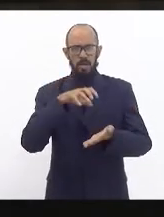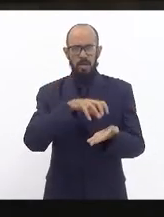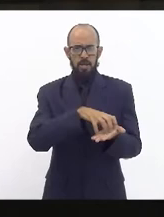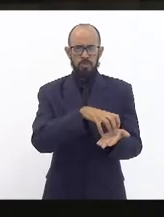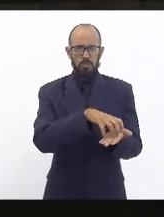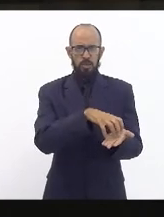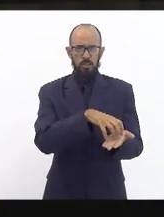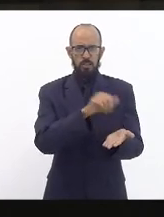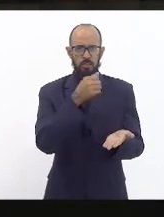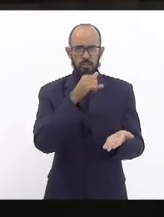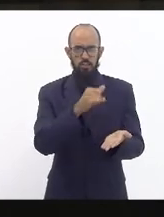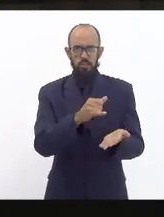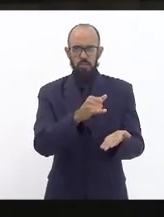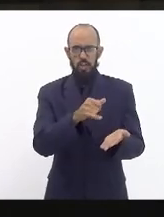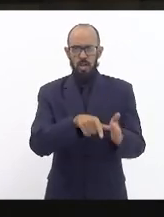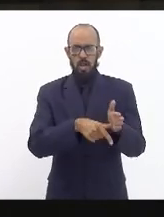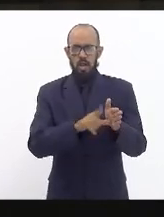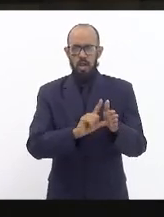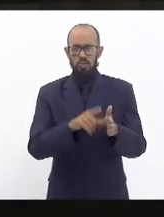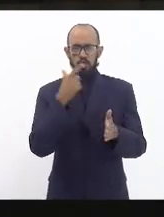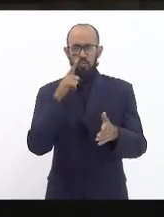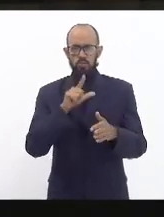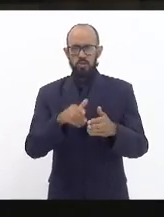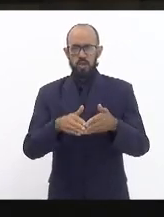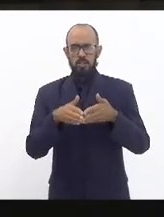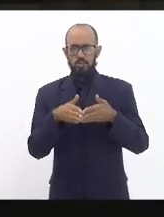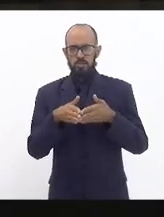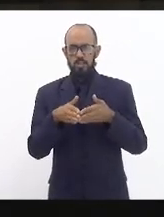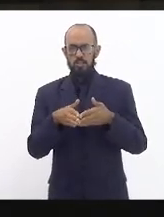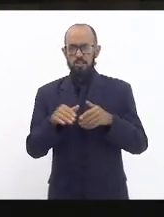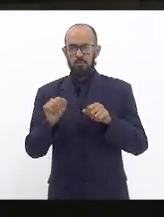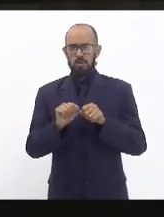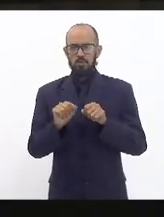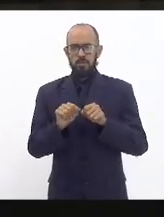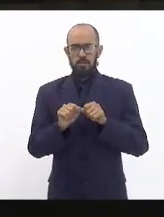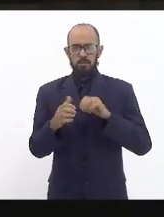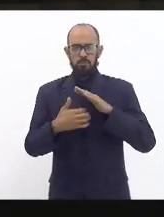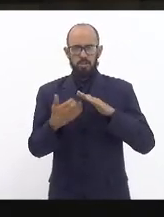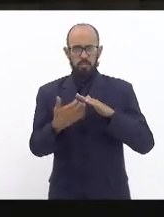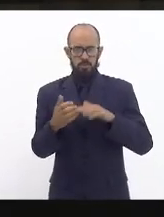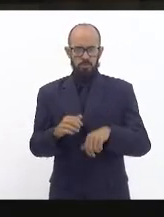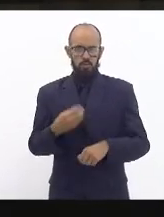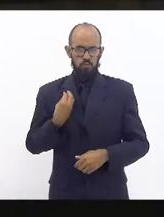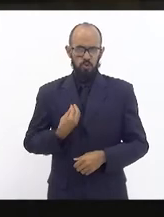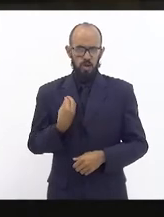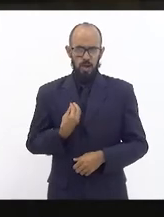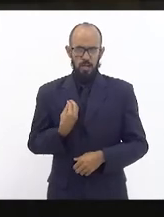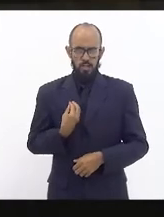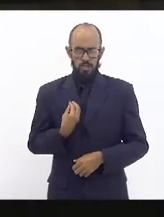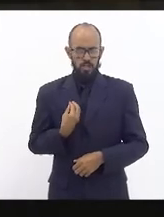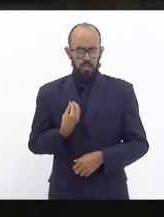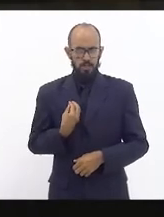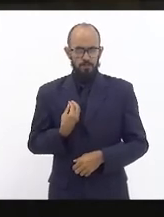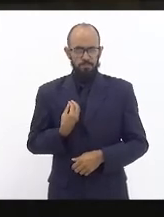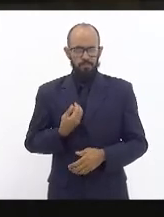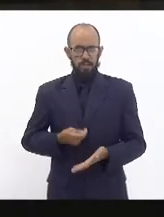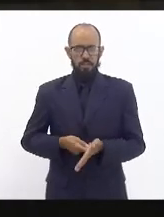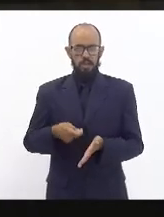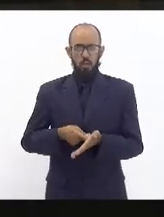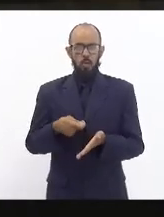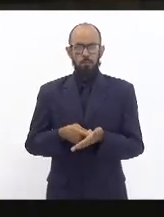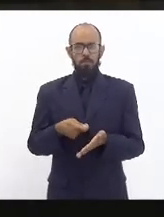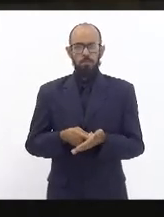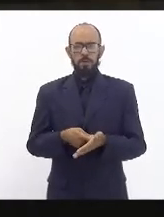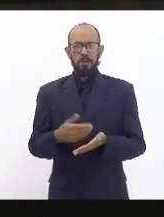antes mesmo de possuir o licenciamento para o empreendimento por meio da qual se obriga a garantir o